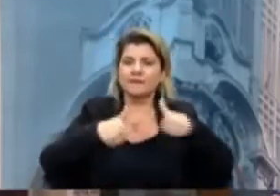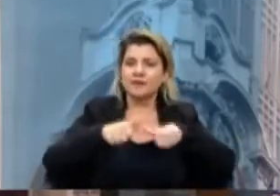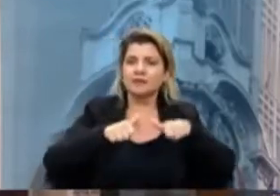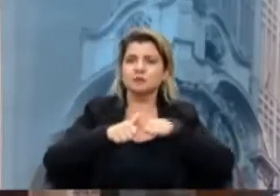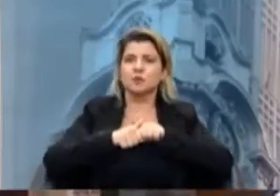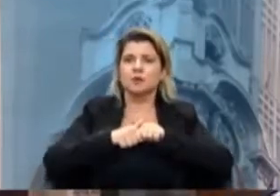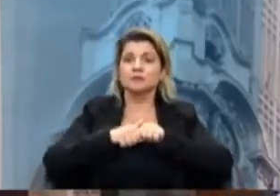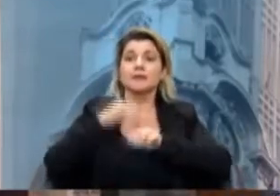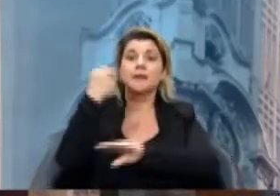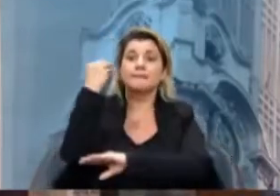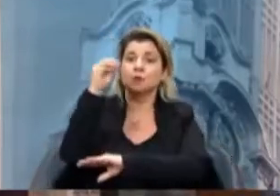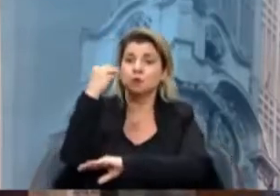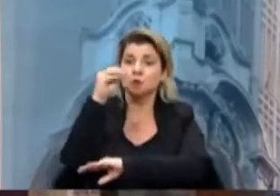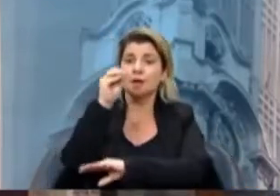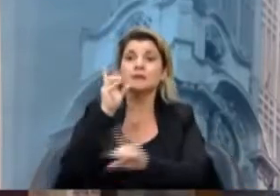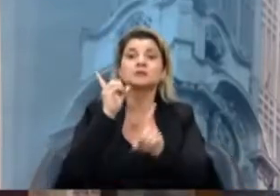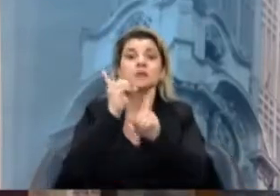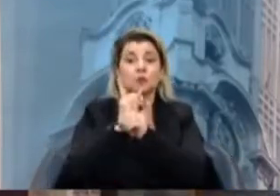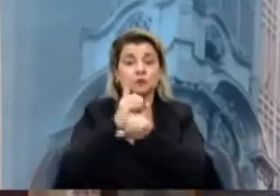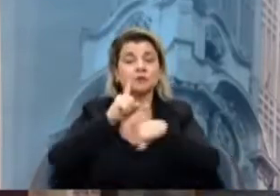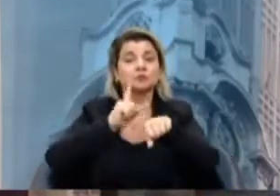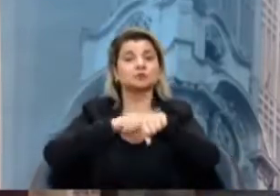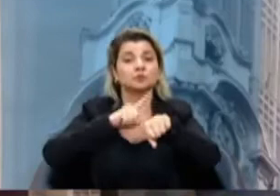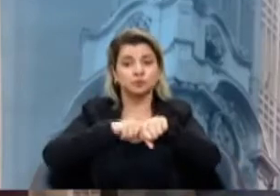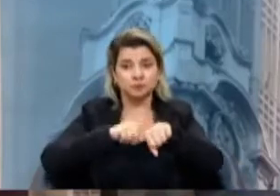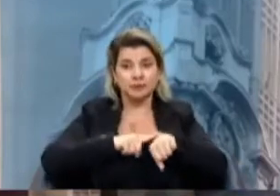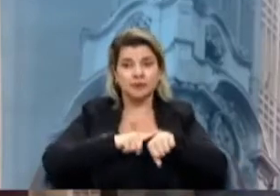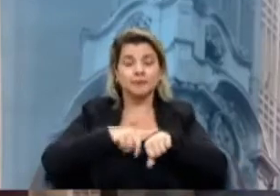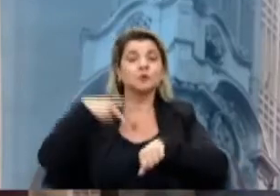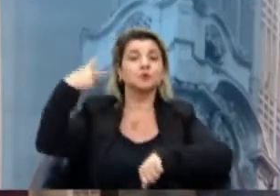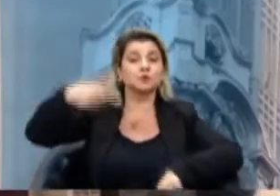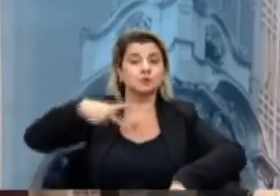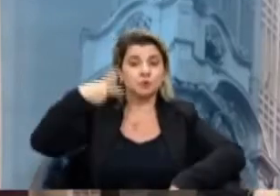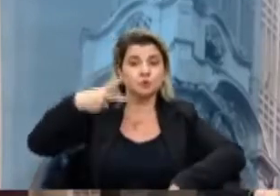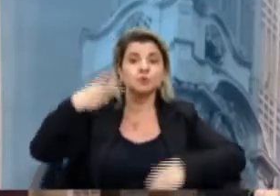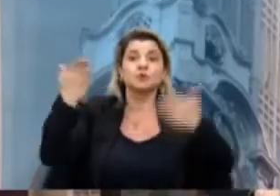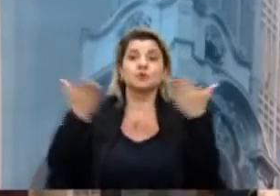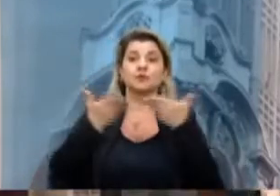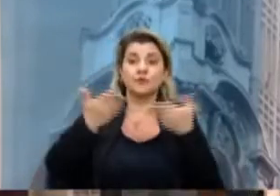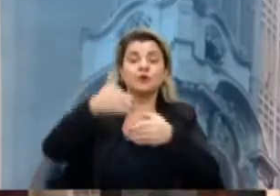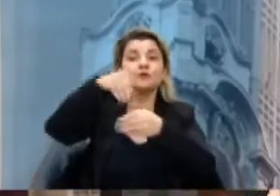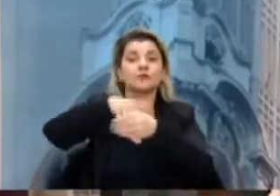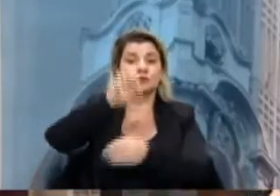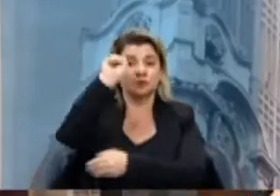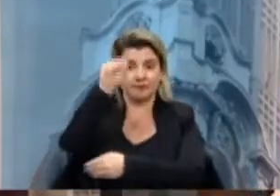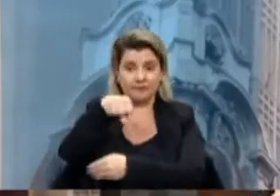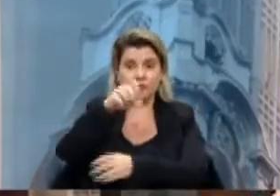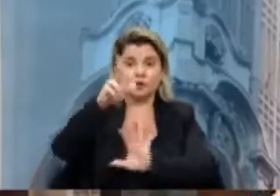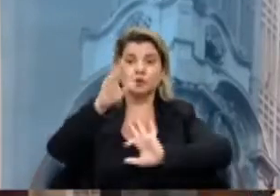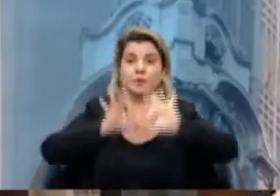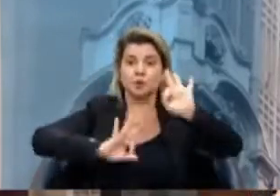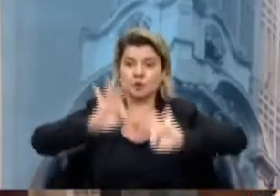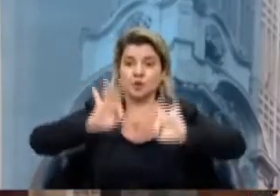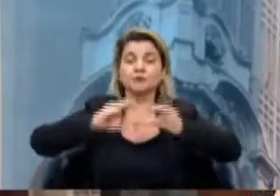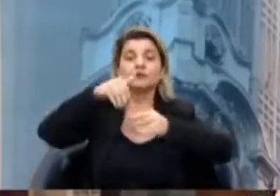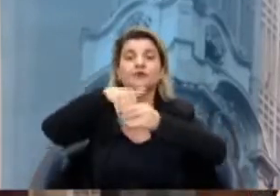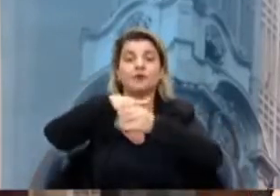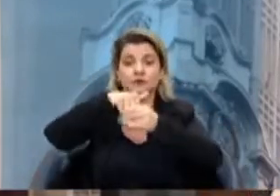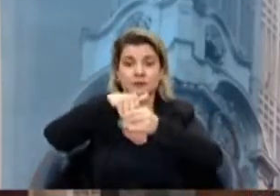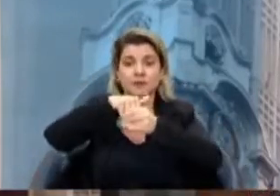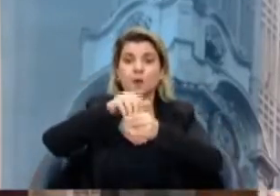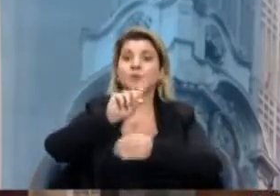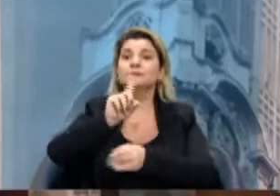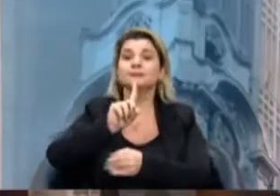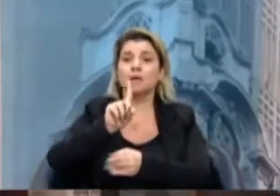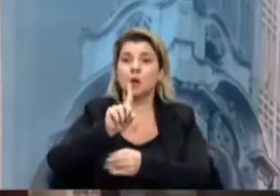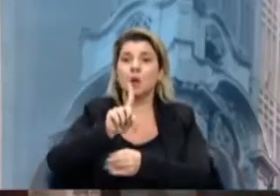E Porto Alegre está encontrando o seu tempo. E os vereadores que hoje votarão a favor desse projeto, votarão não